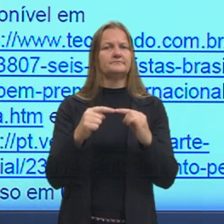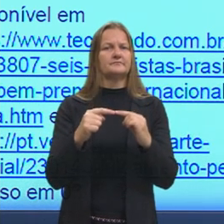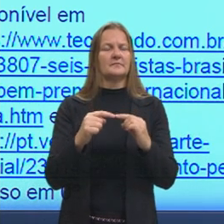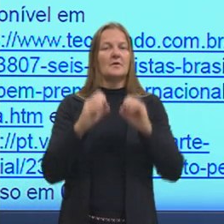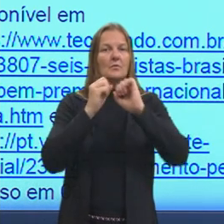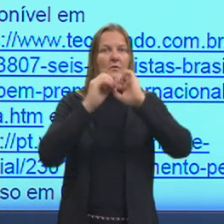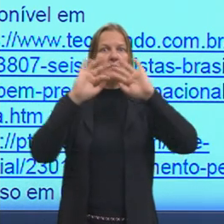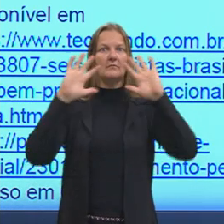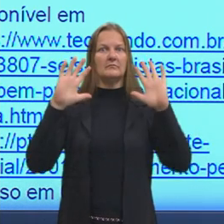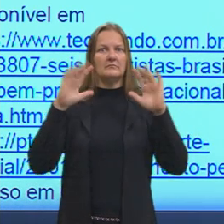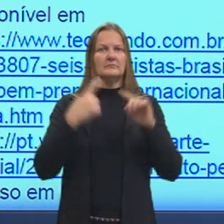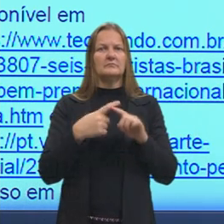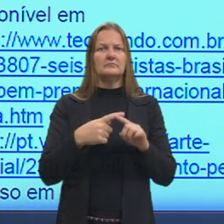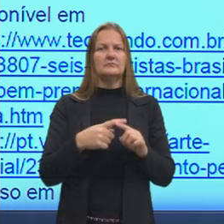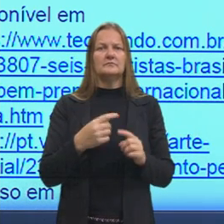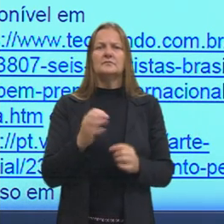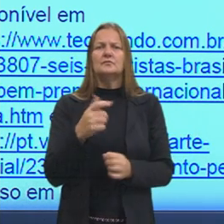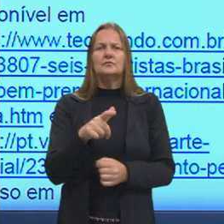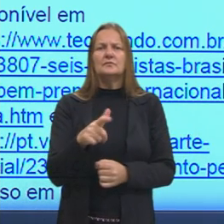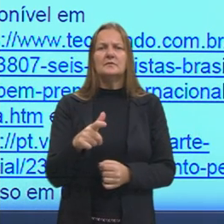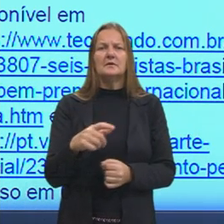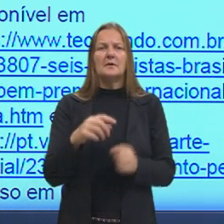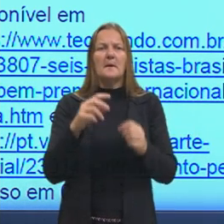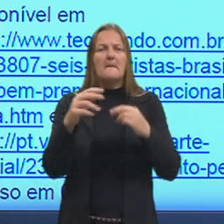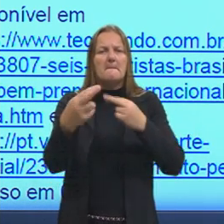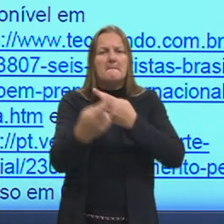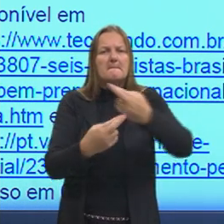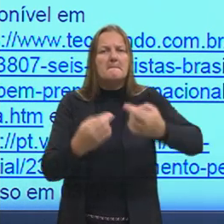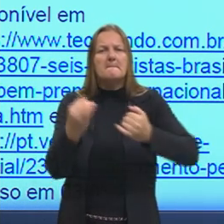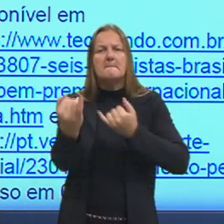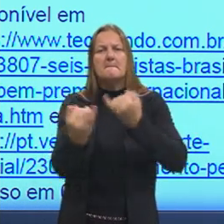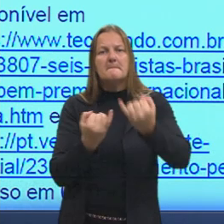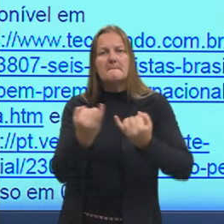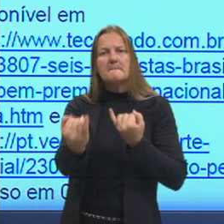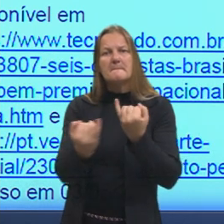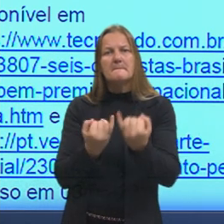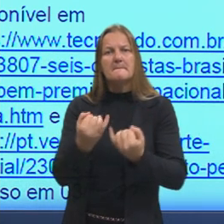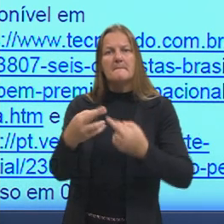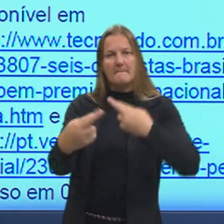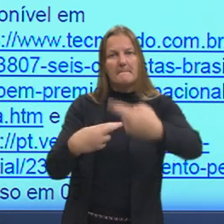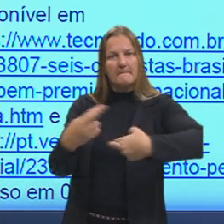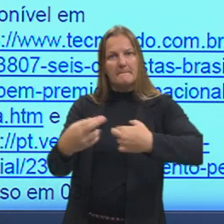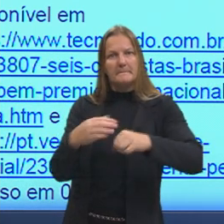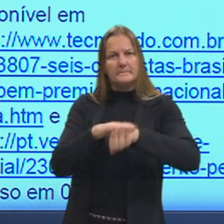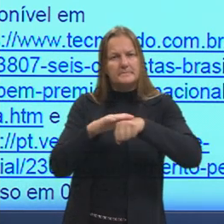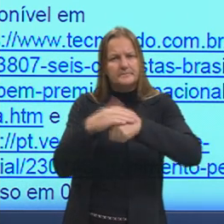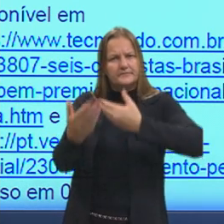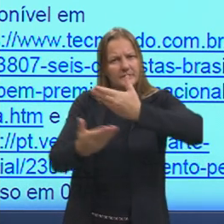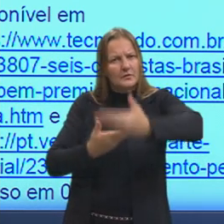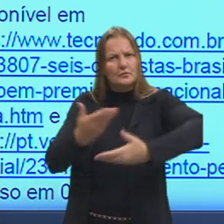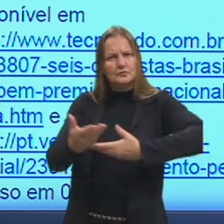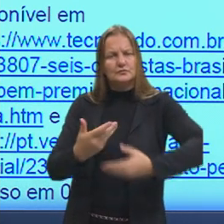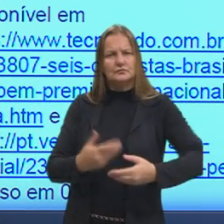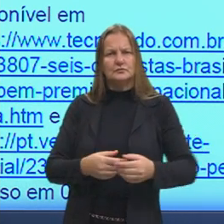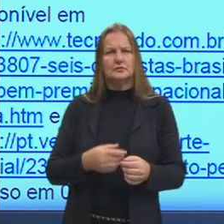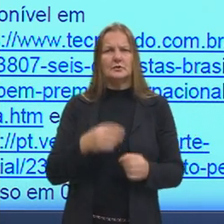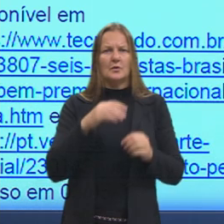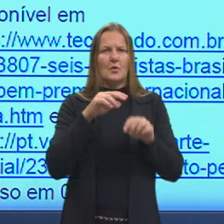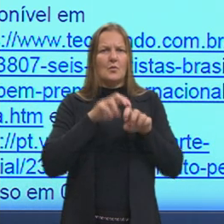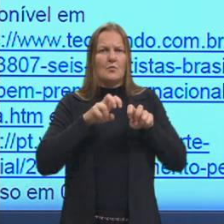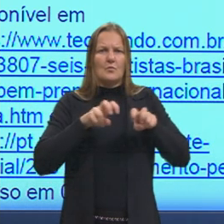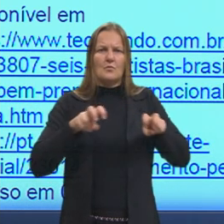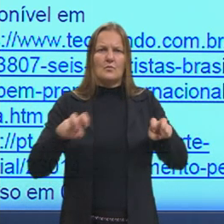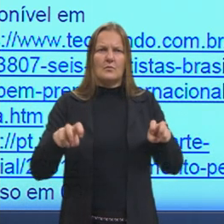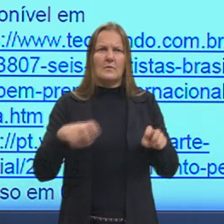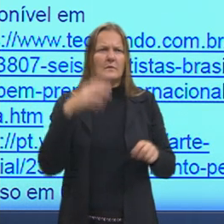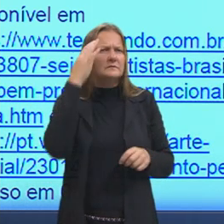clara, de maneira que os interlocutores, ou no caso, os jurados, entendam a informação